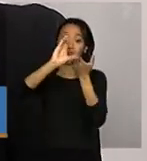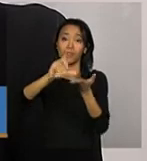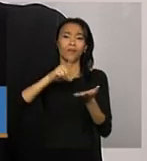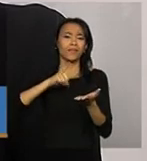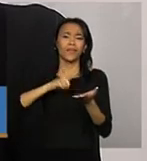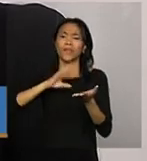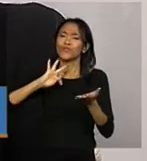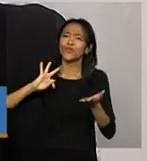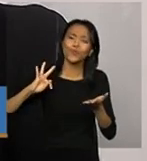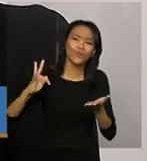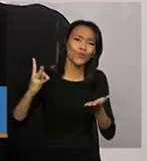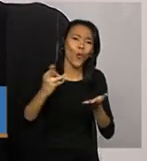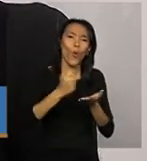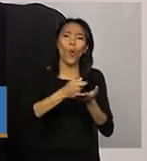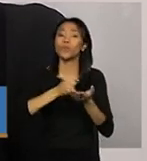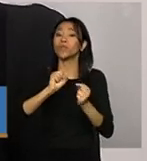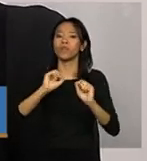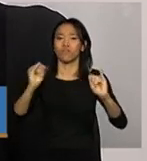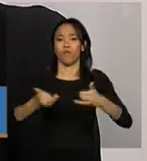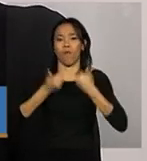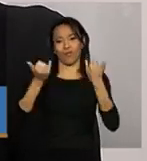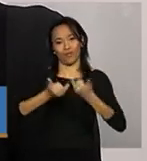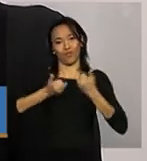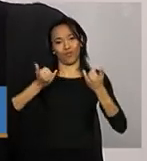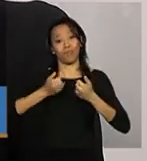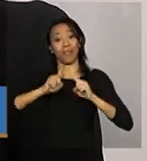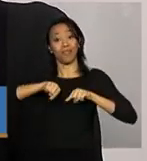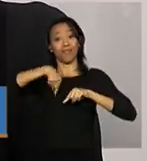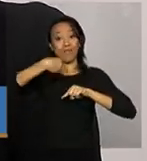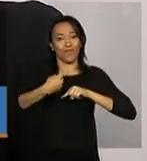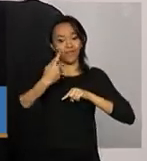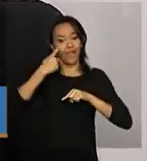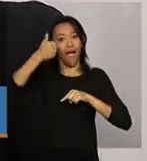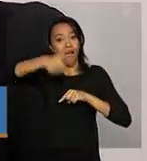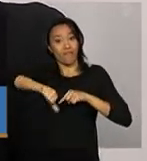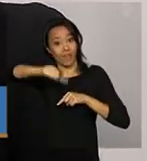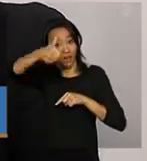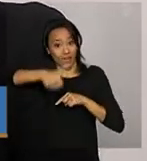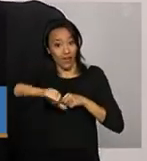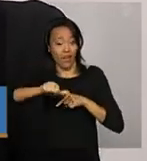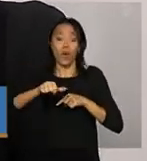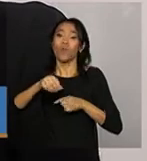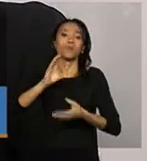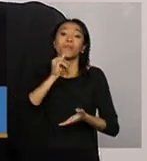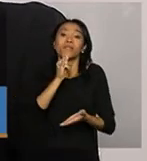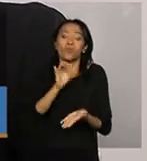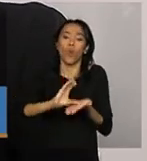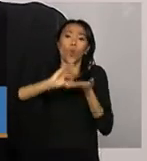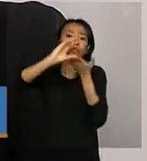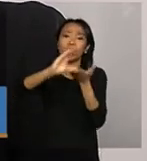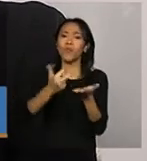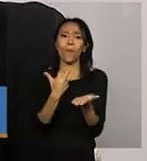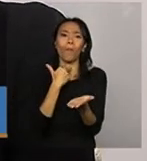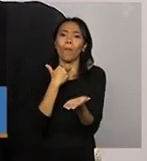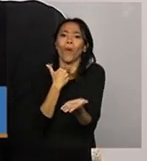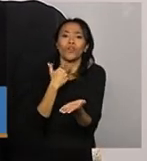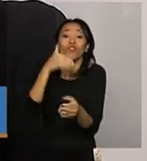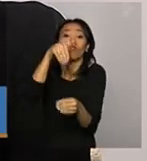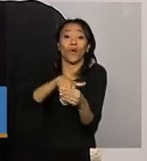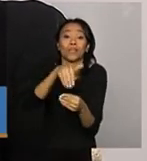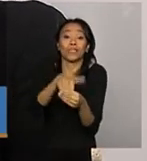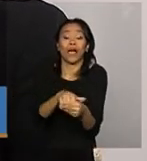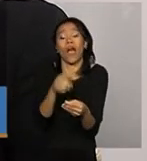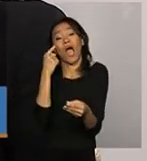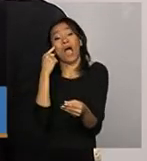as informações possíveis para fazer uma avaliação. O Conselho não pode votar o demonstrativo como se fosse alguma